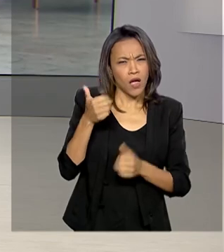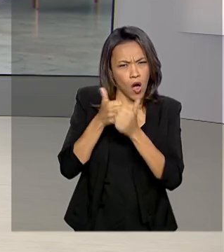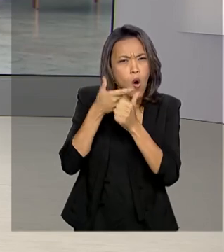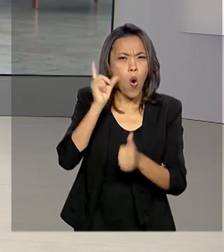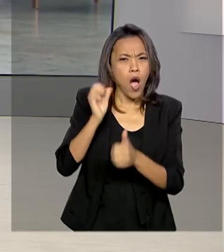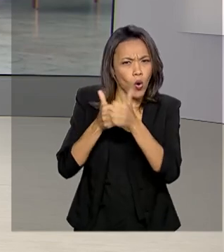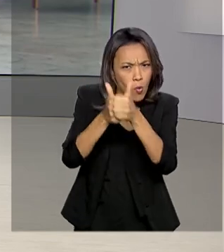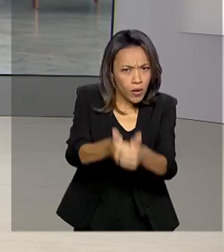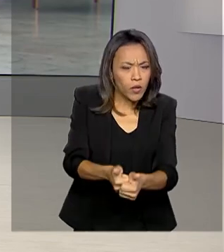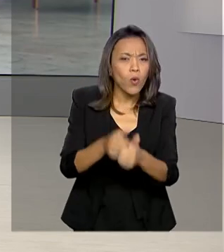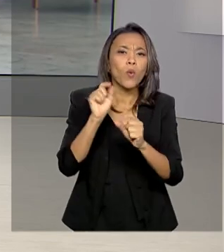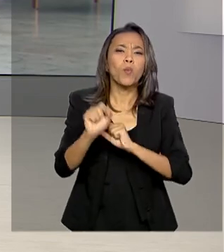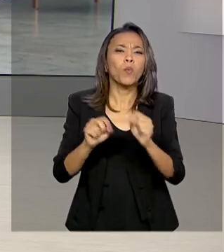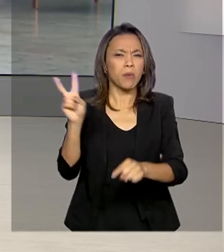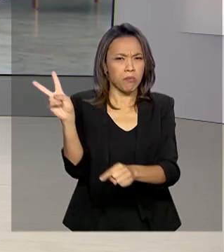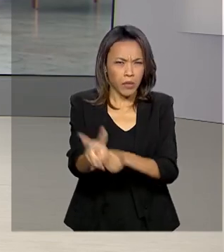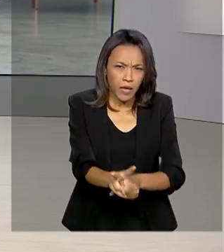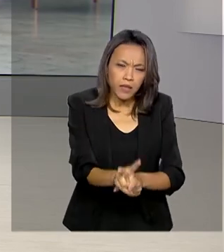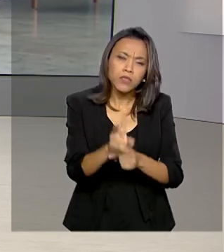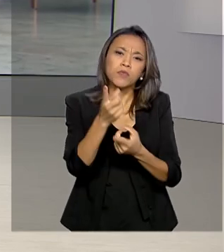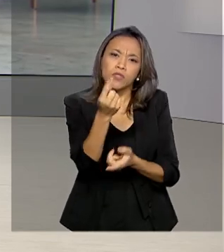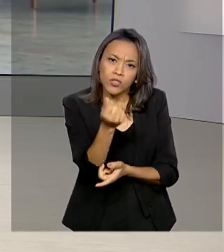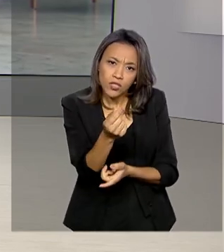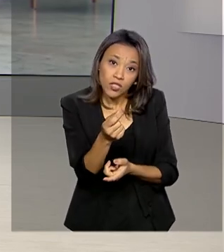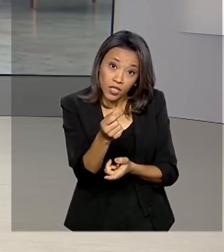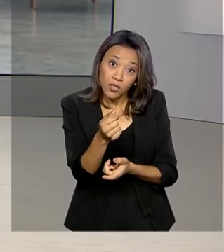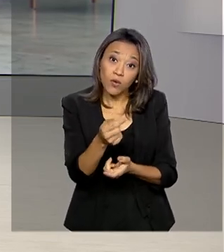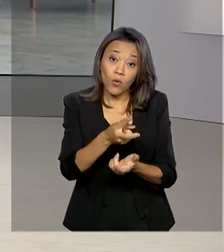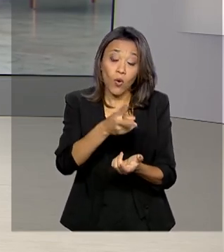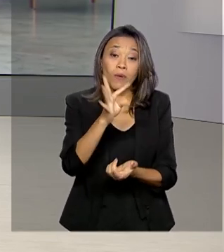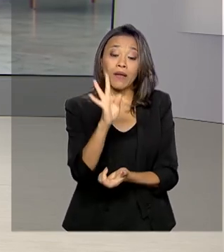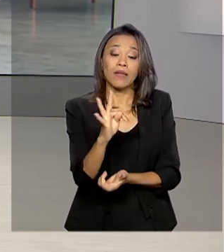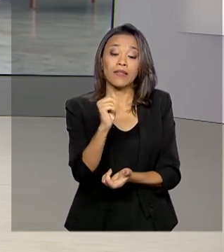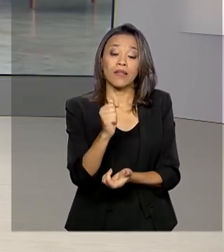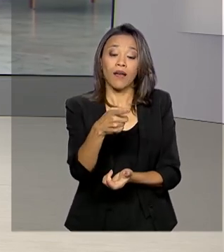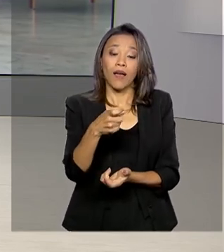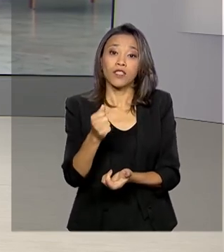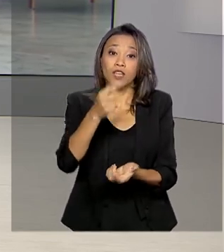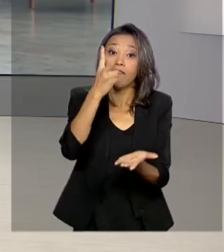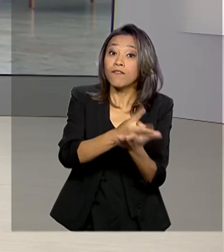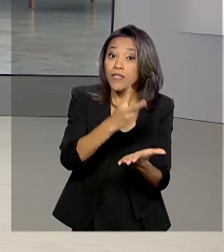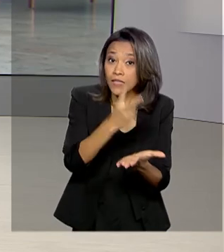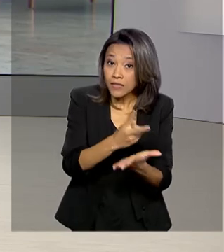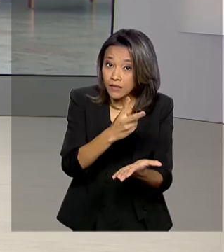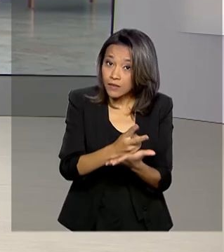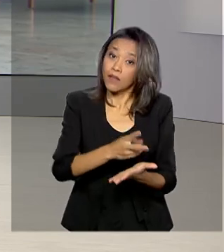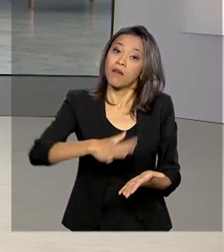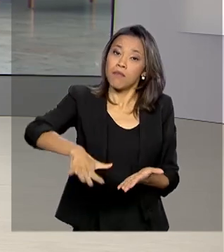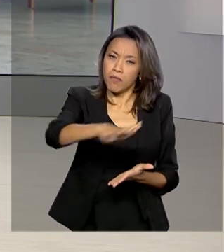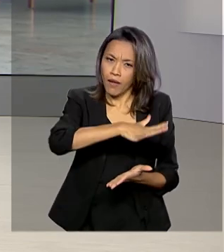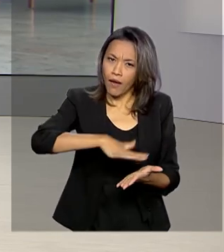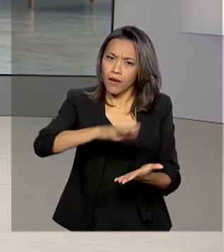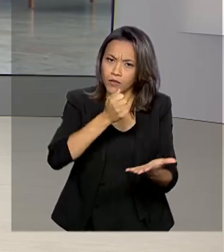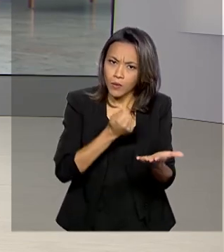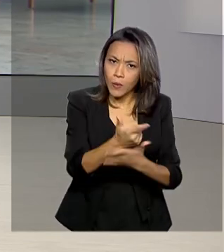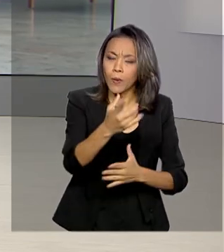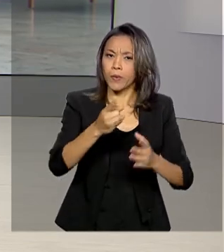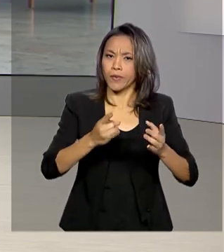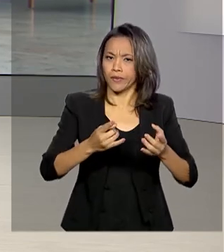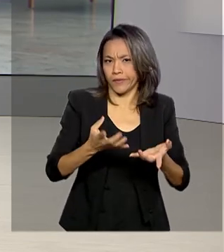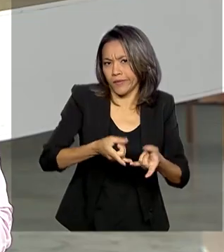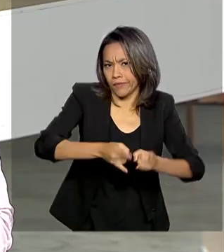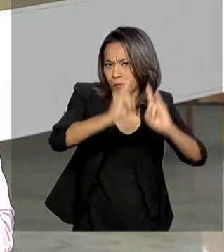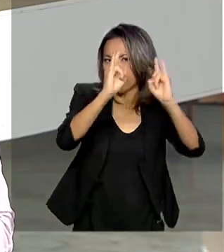lançamento de uma linha de crédito com taxa fixa, né, para o setor imobiliário. Conta para a gente. É isso mesmo,